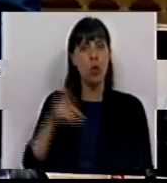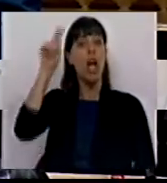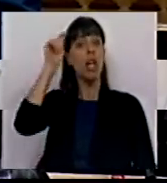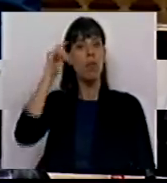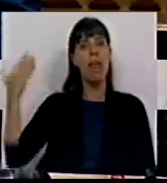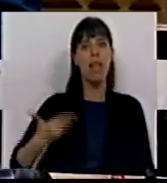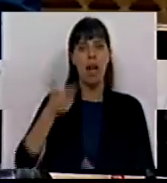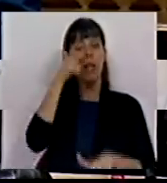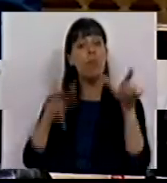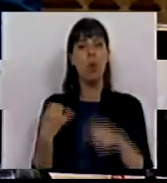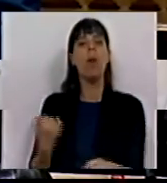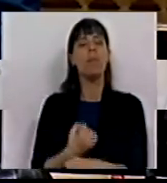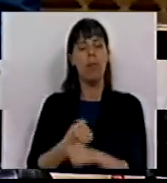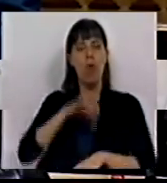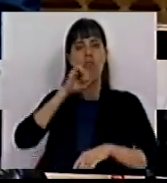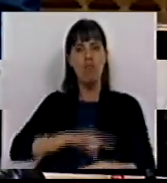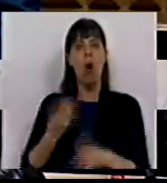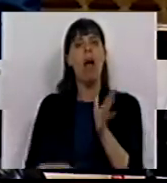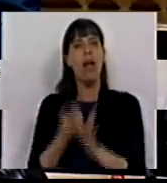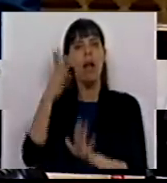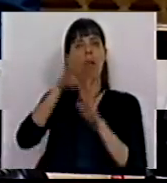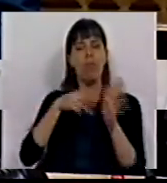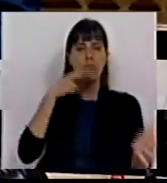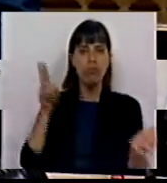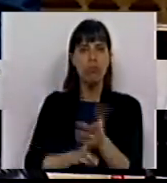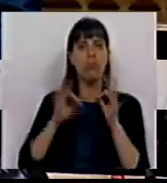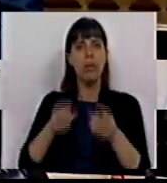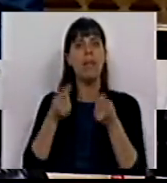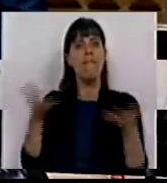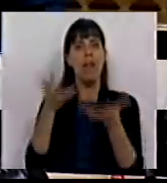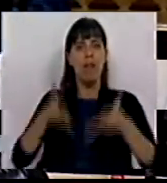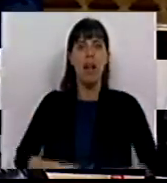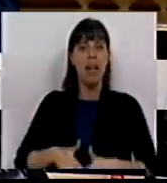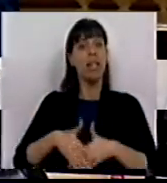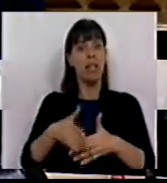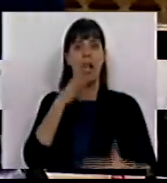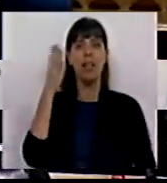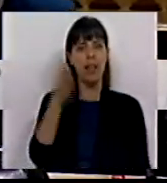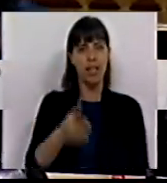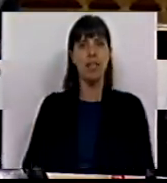respeitadora dos direitos dos trabalhadores que se podem criar as condições de verdadeiro incentivo à natalidade. Diz!